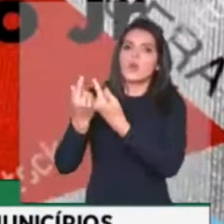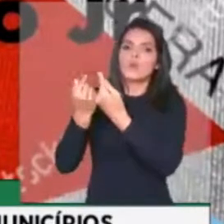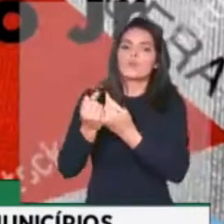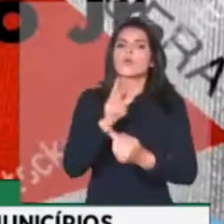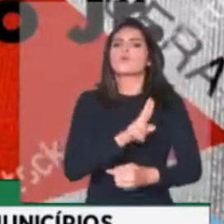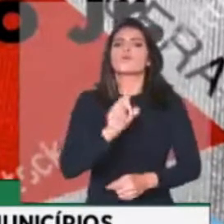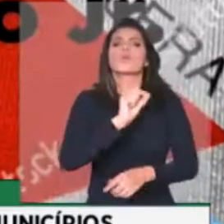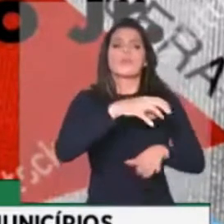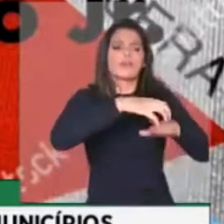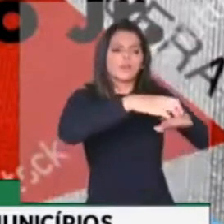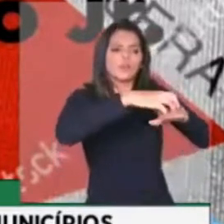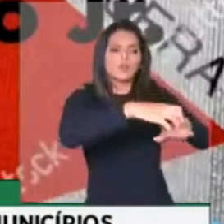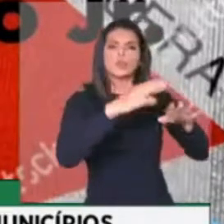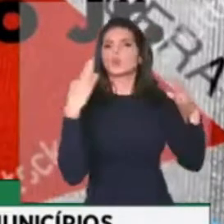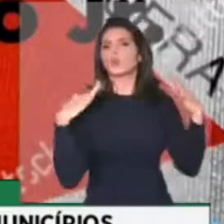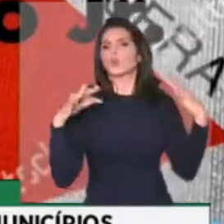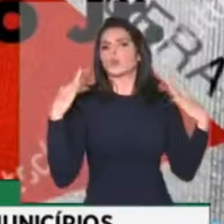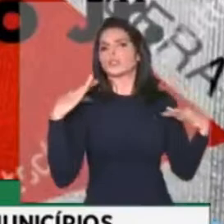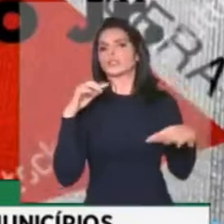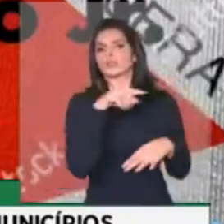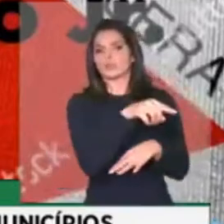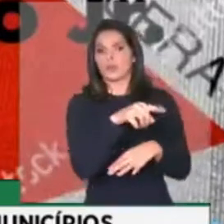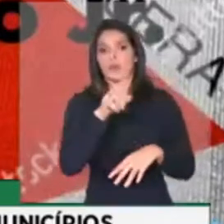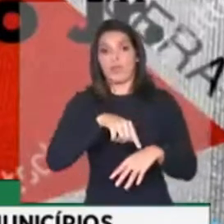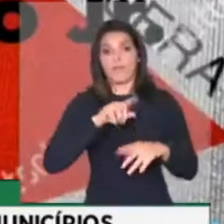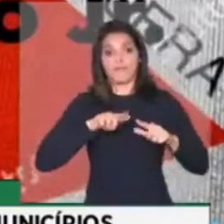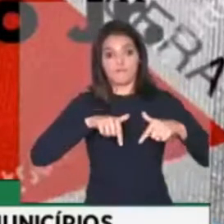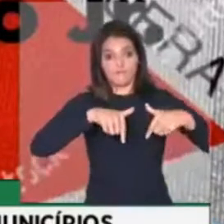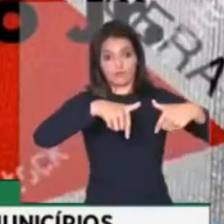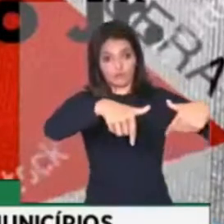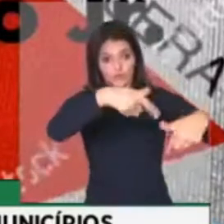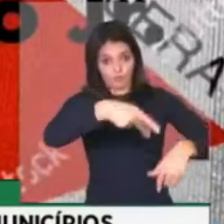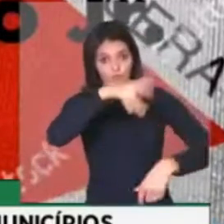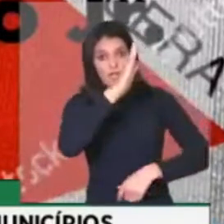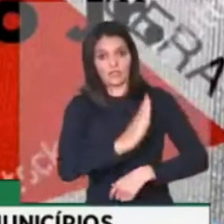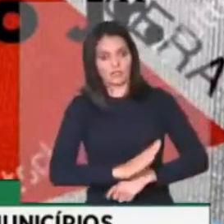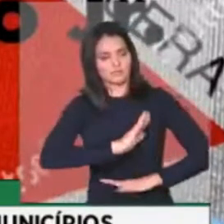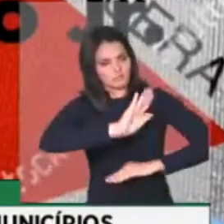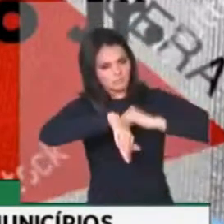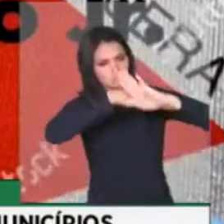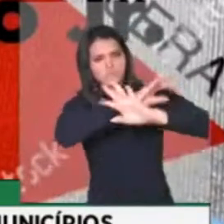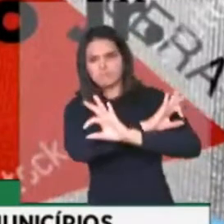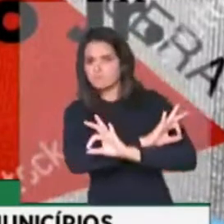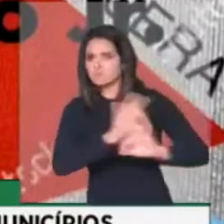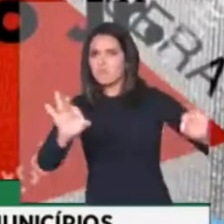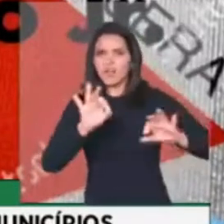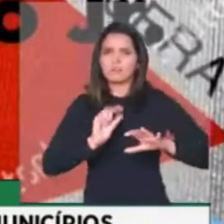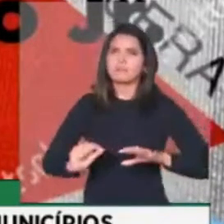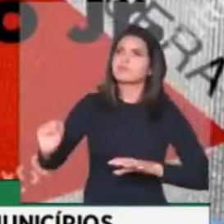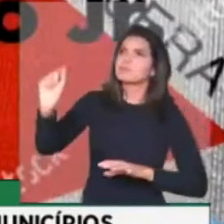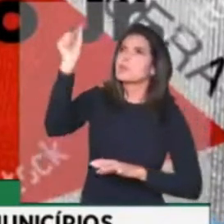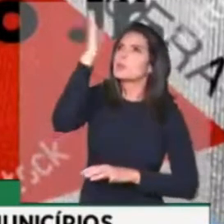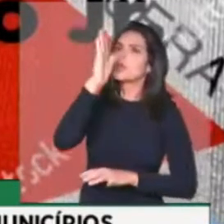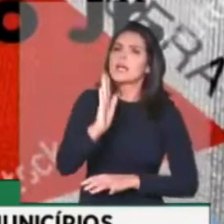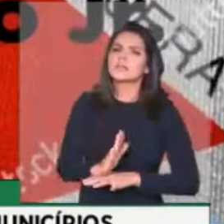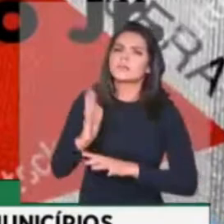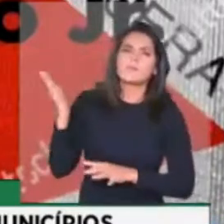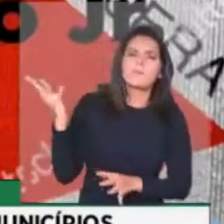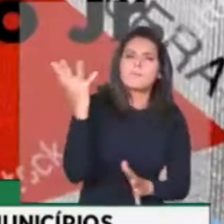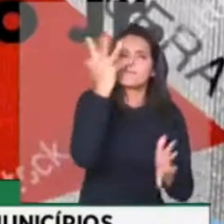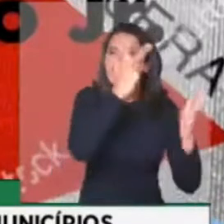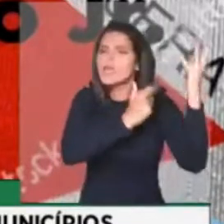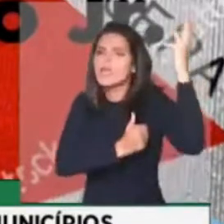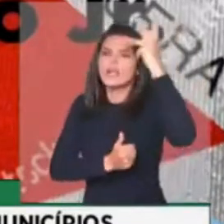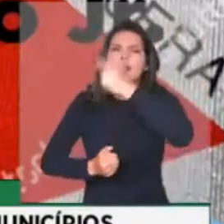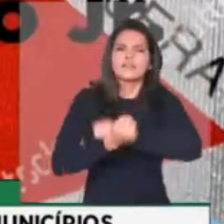é essencialmente uma função que o Brasil desempenha com muito sucesso em todos os cantos do nosso país, com as belezas naturais